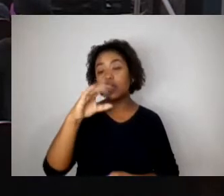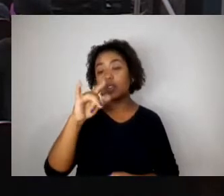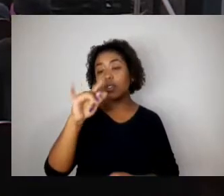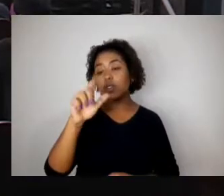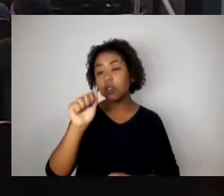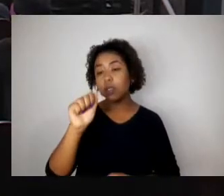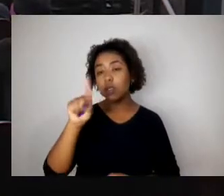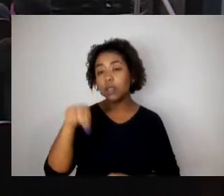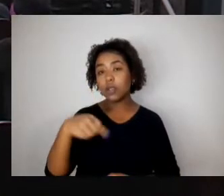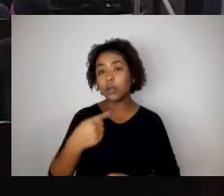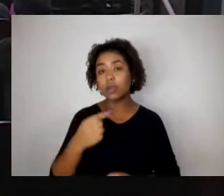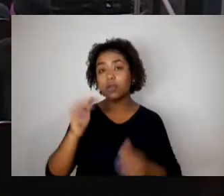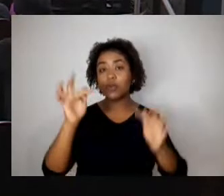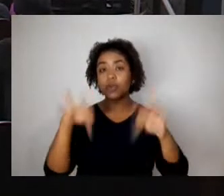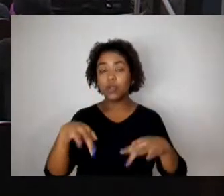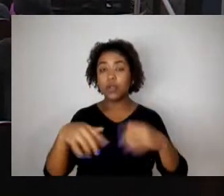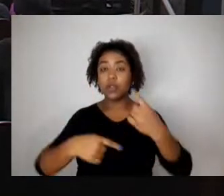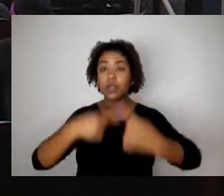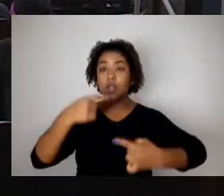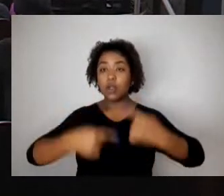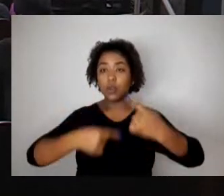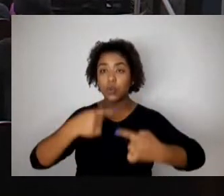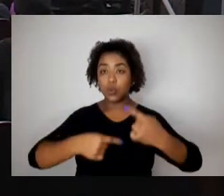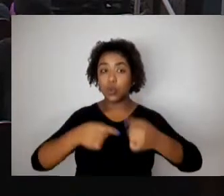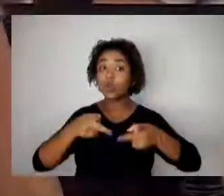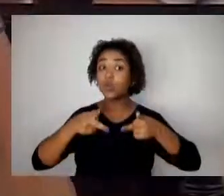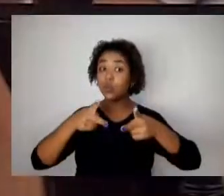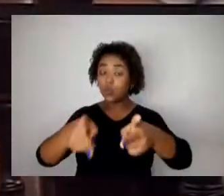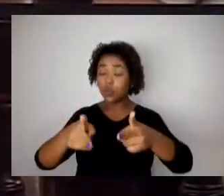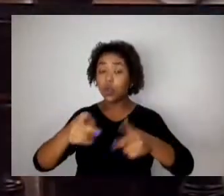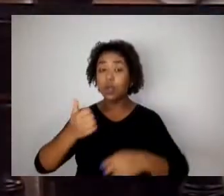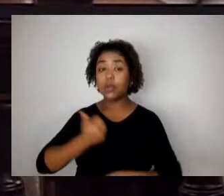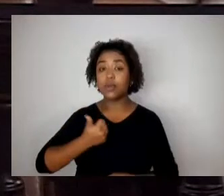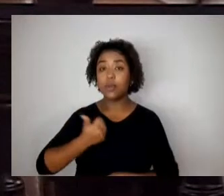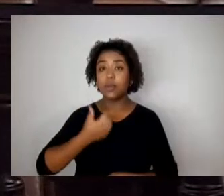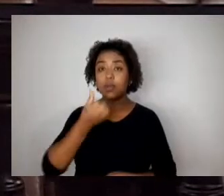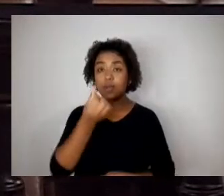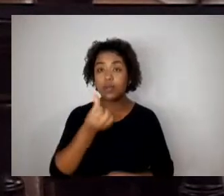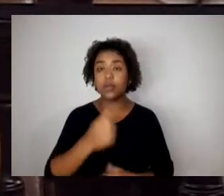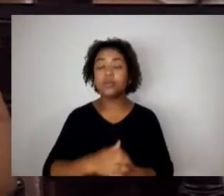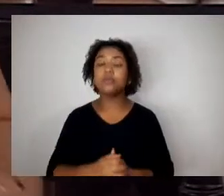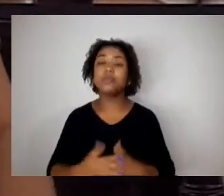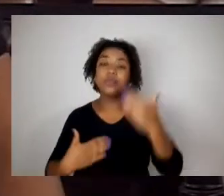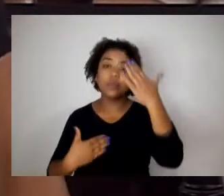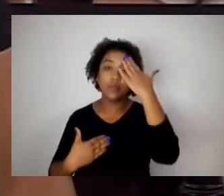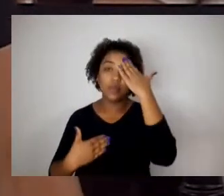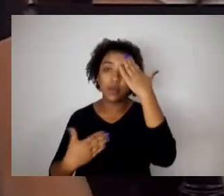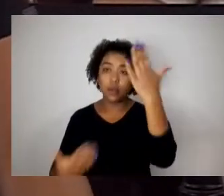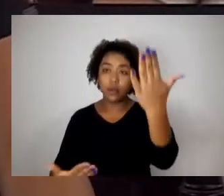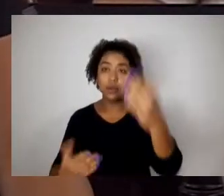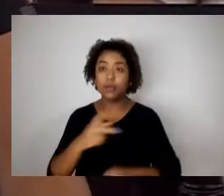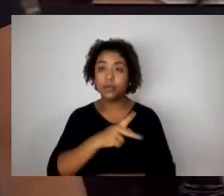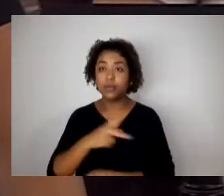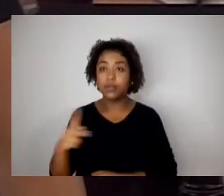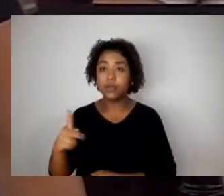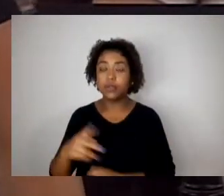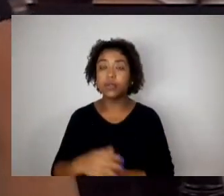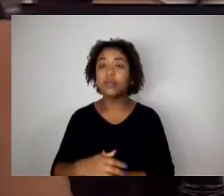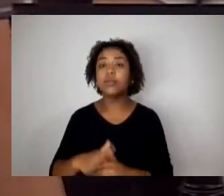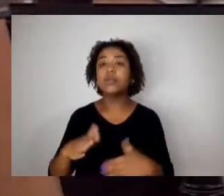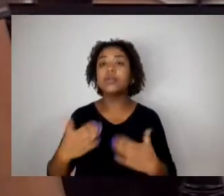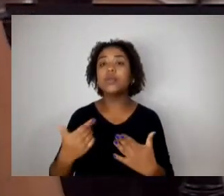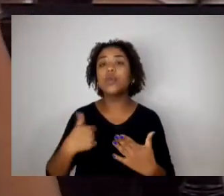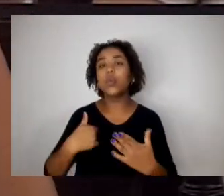essa discussão, dessa matéria, e vamos para o número 6. Obrigada, presidente. Assim como eu fiz o debate, honestamente, em todos os